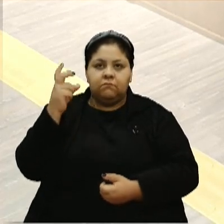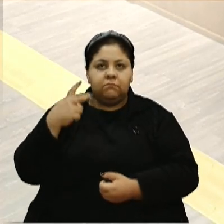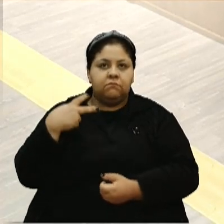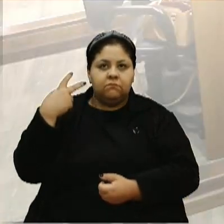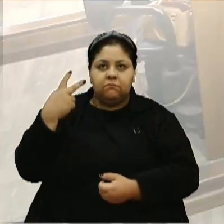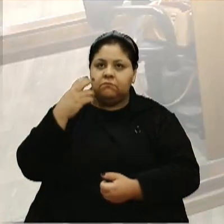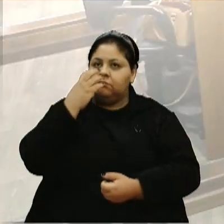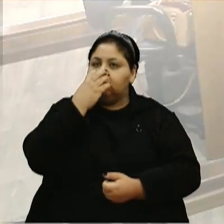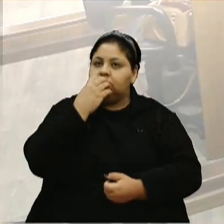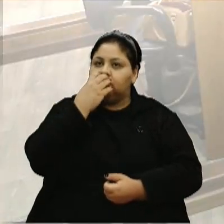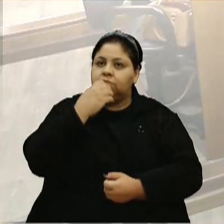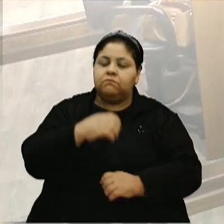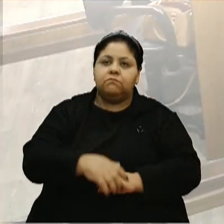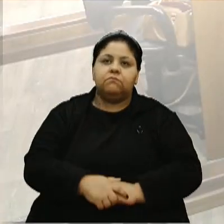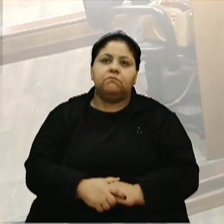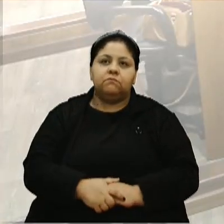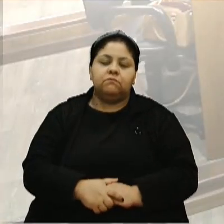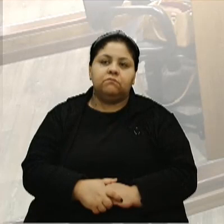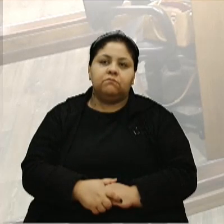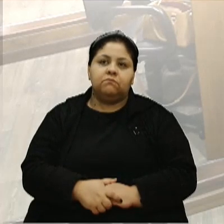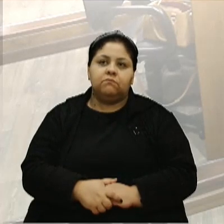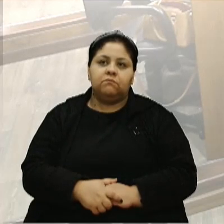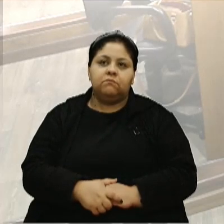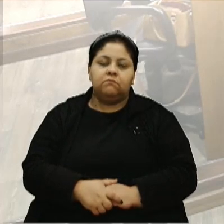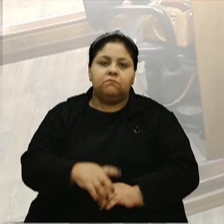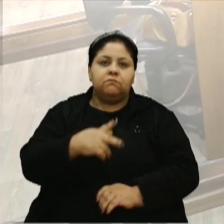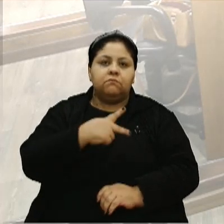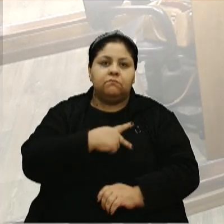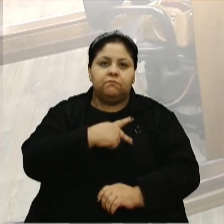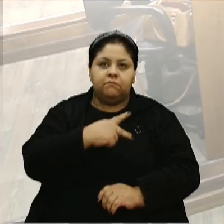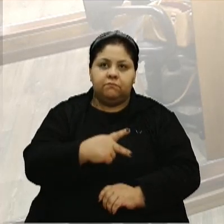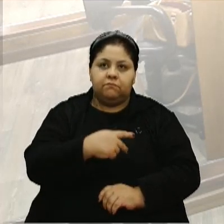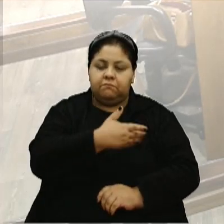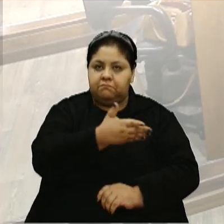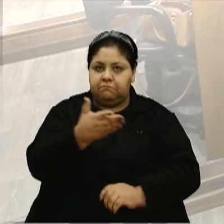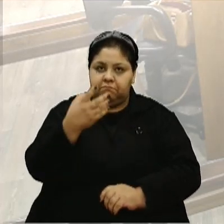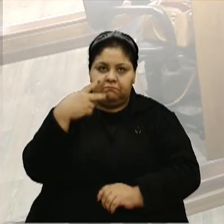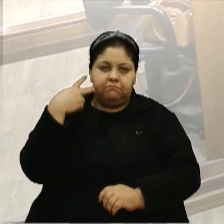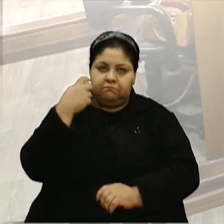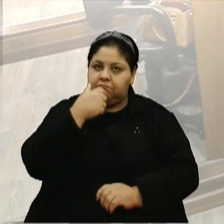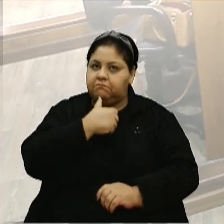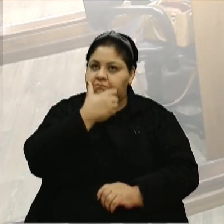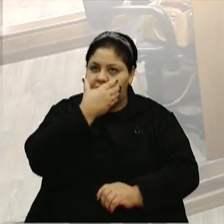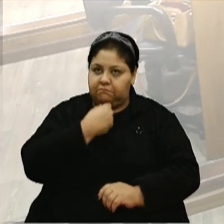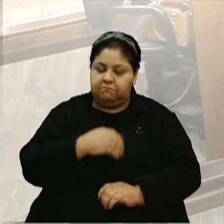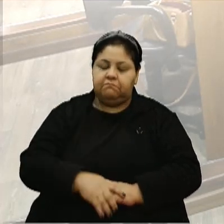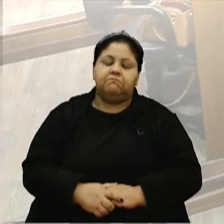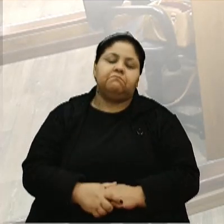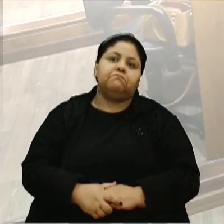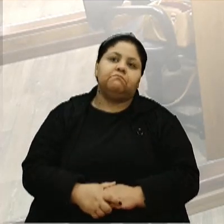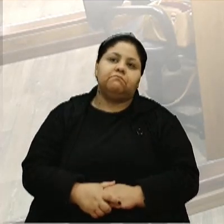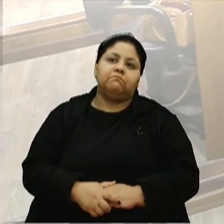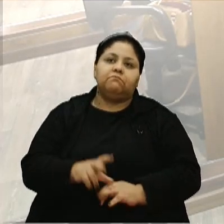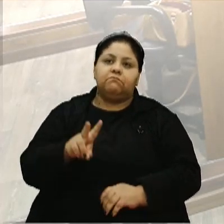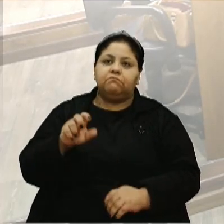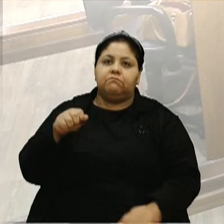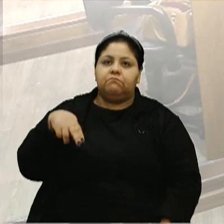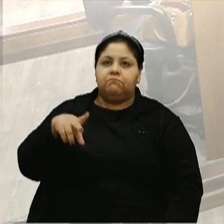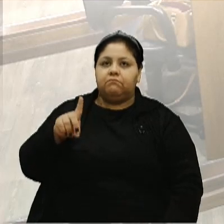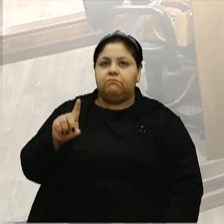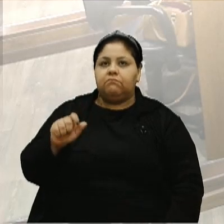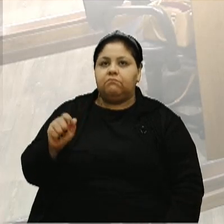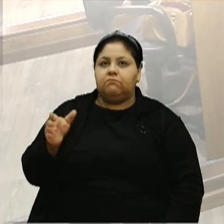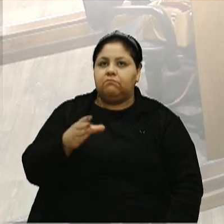vereador Camiles. Senhora presidente, senhoras vereadores, senhores vereadores. Wanda Cavinato